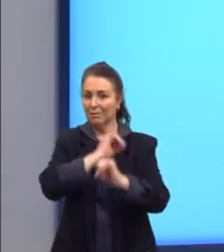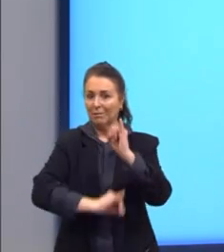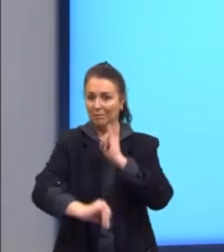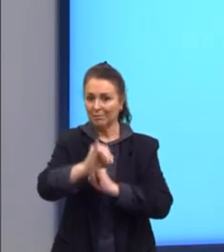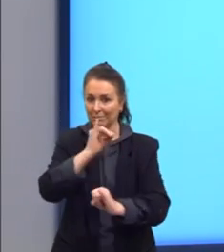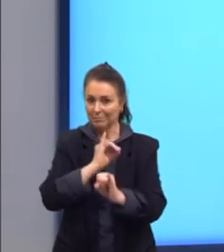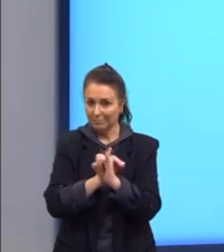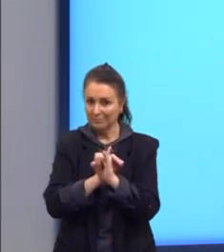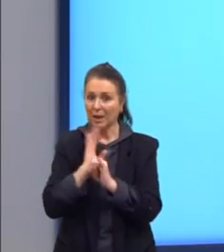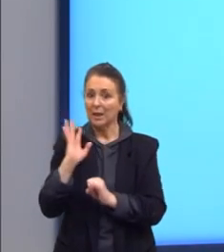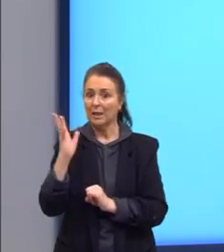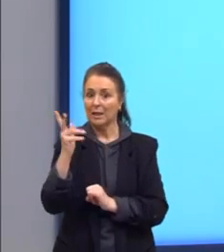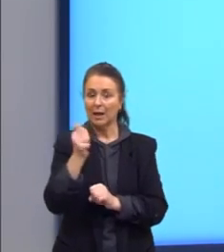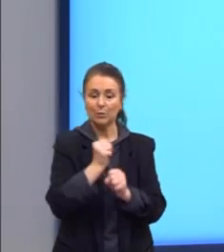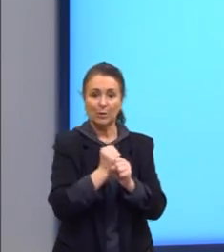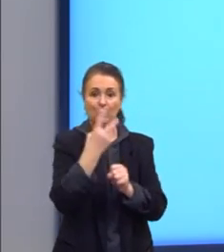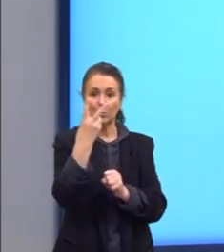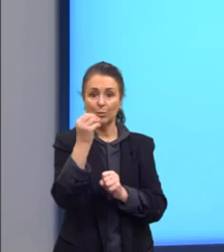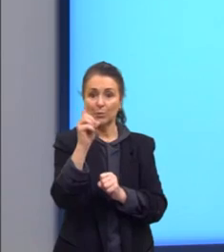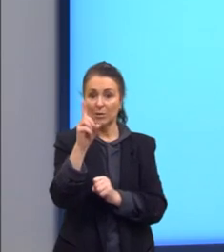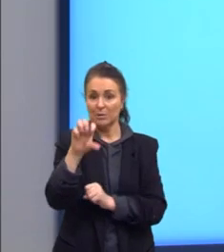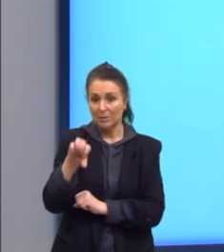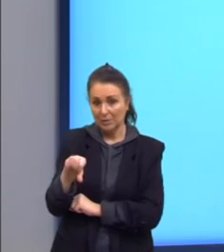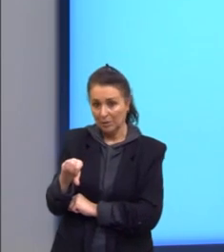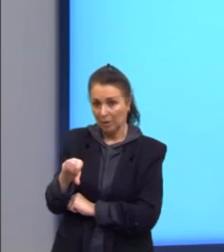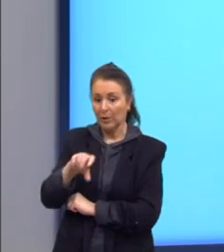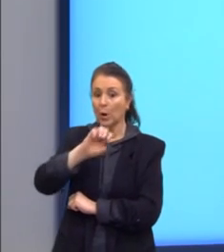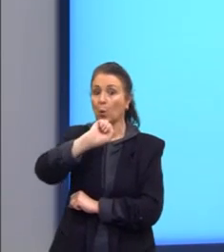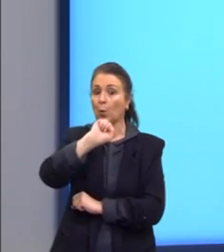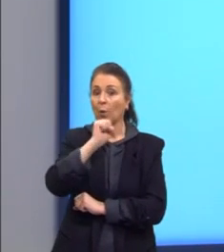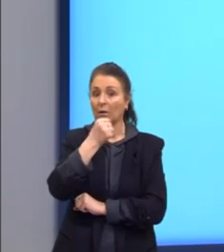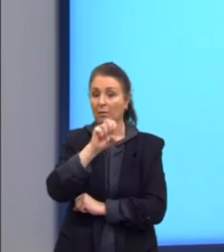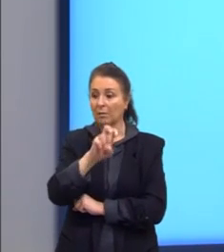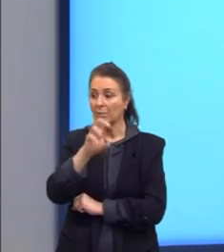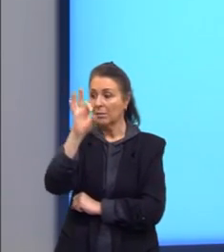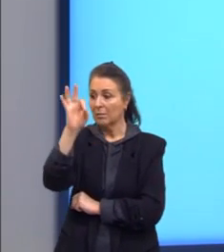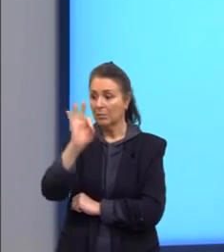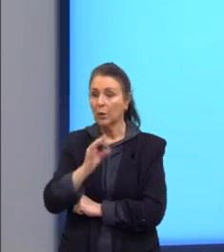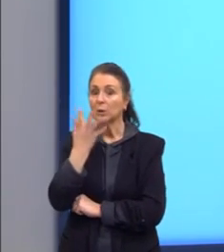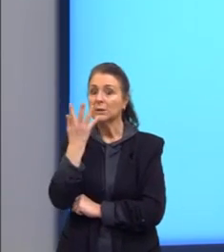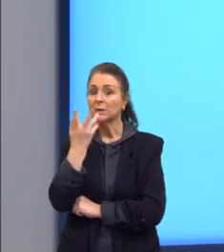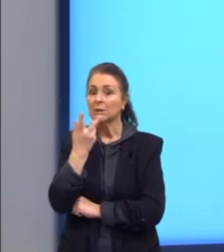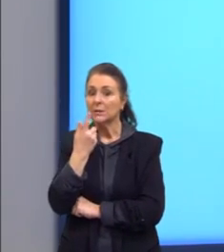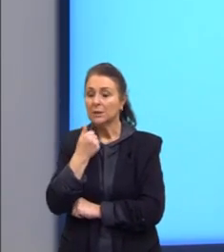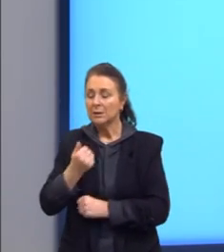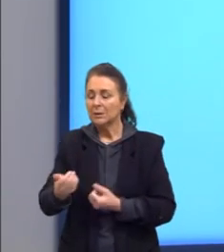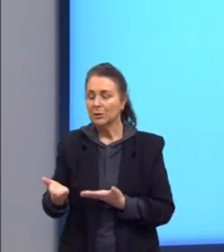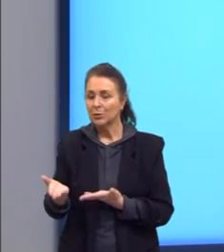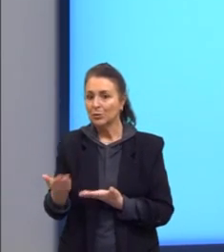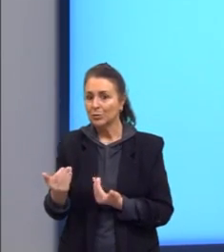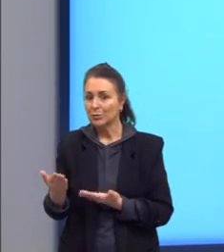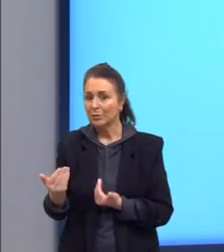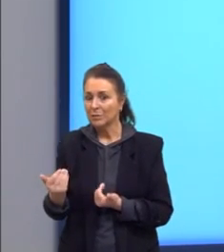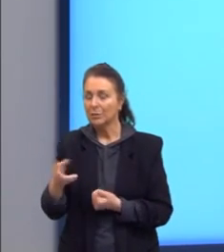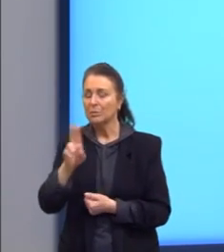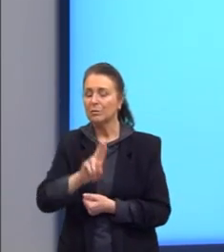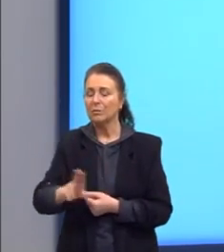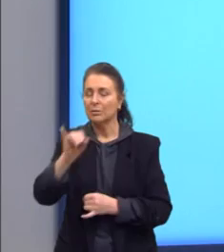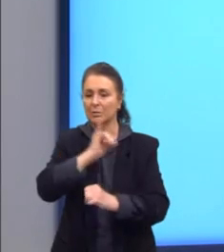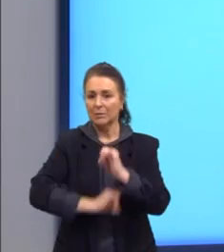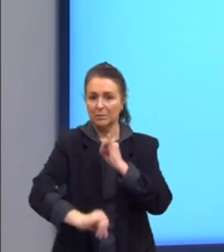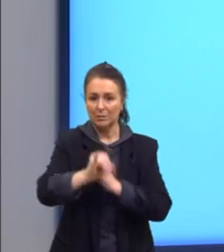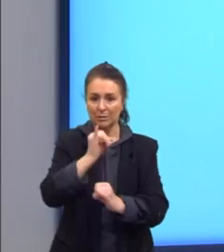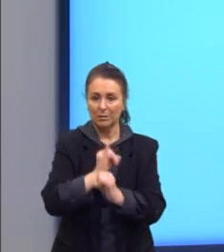Dados de 2019. 85% das crianças e adolescentes usam internet.